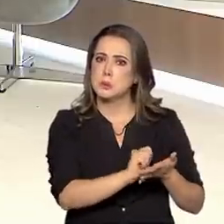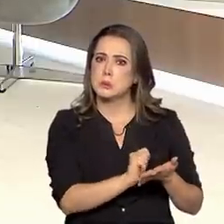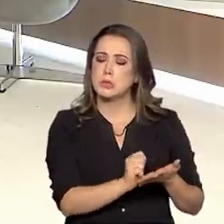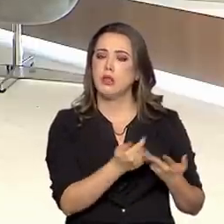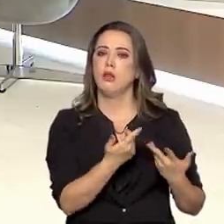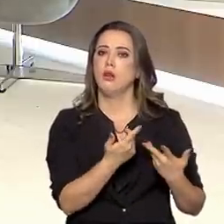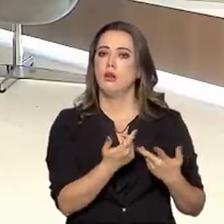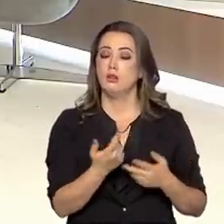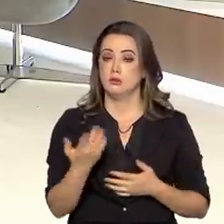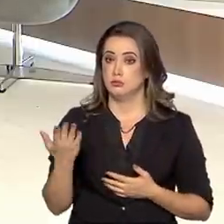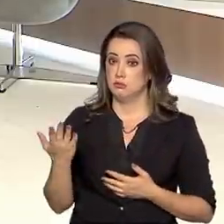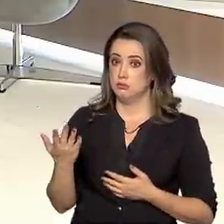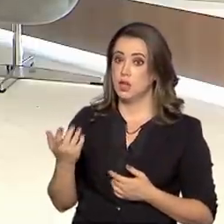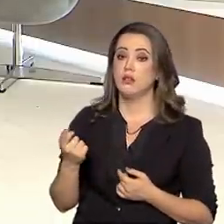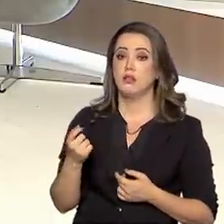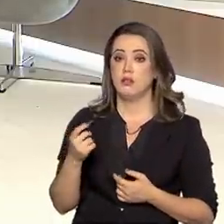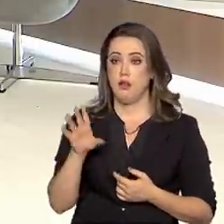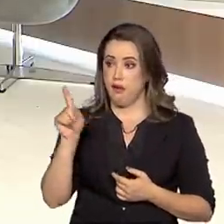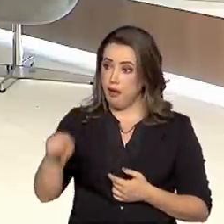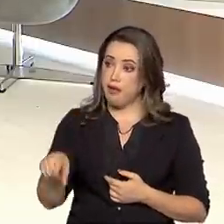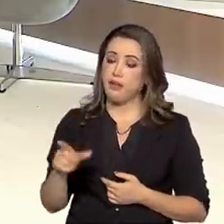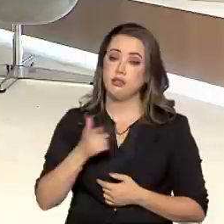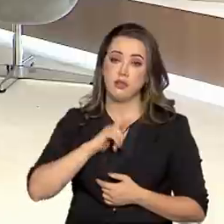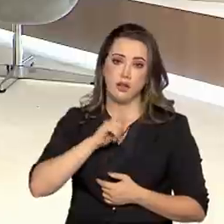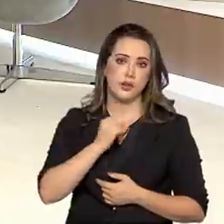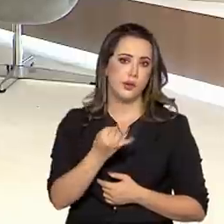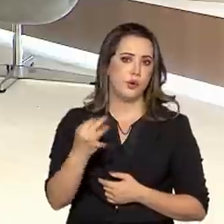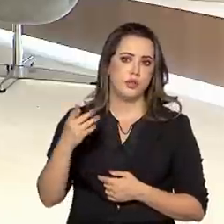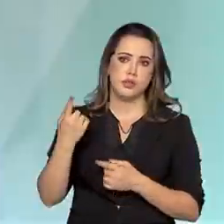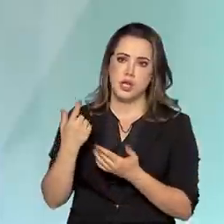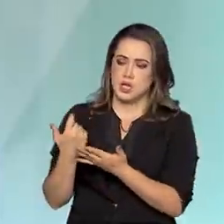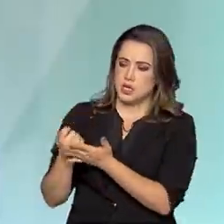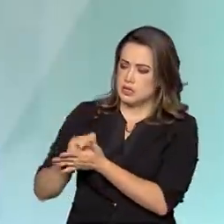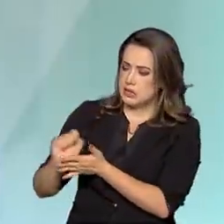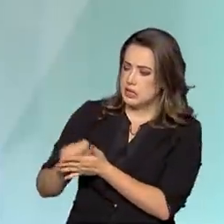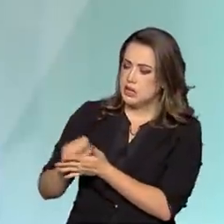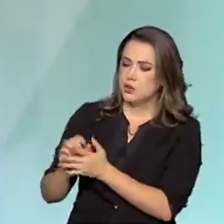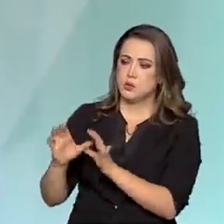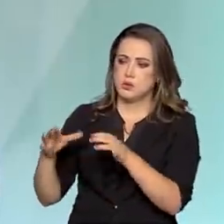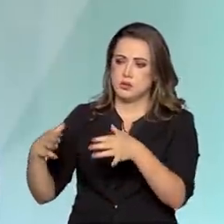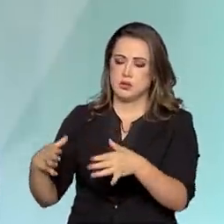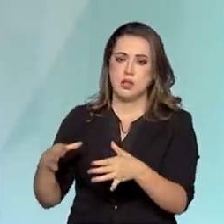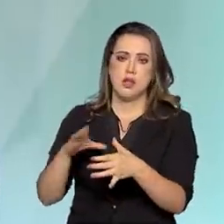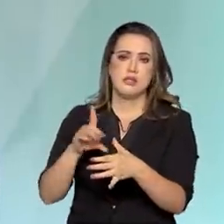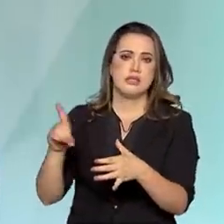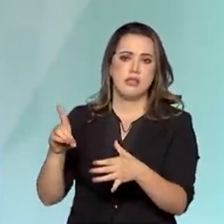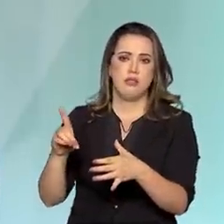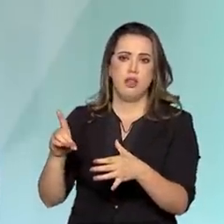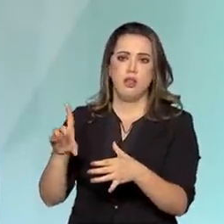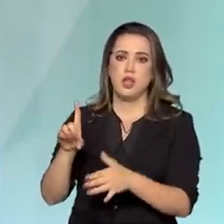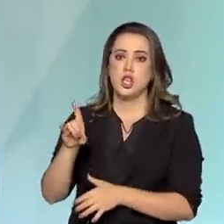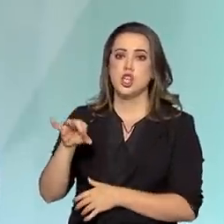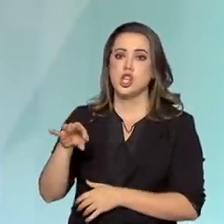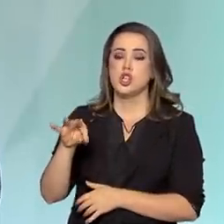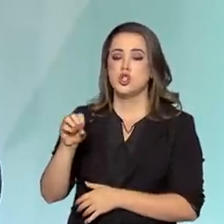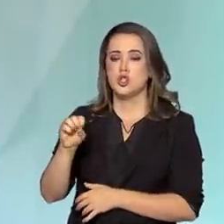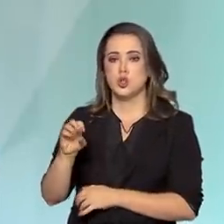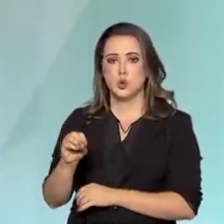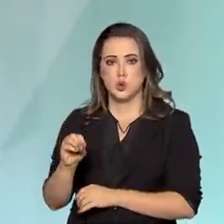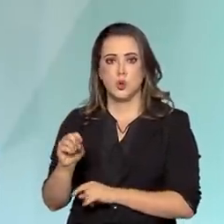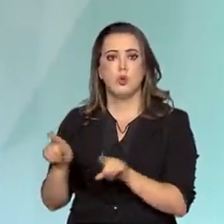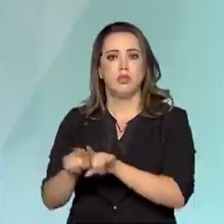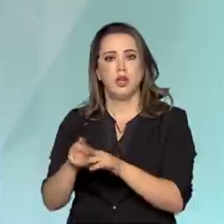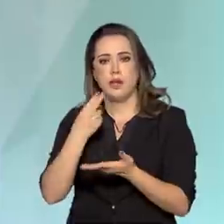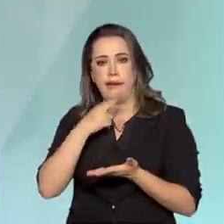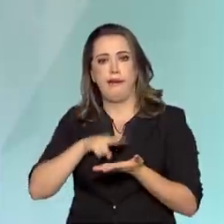isso mesmo. Gravuras, nós temos partituras musicais, discos, CDs, nós temos manuscritos. Então,